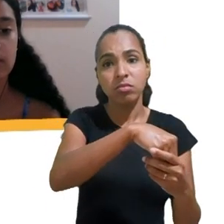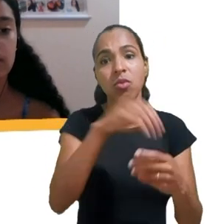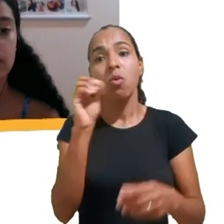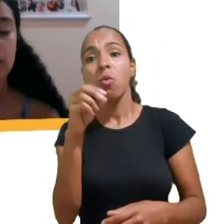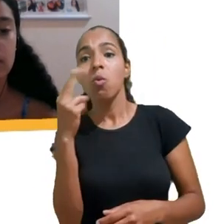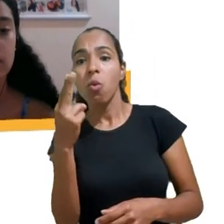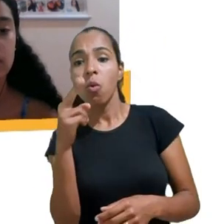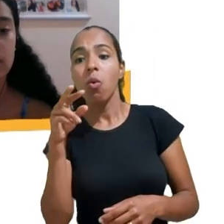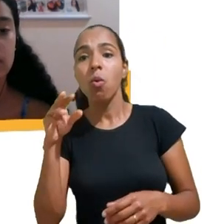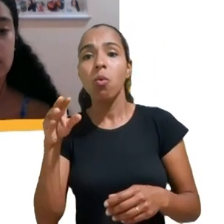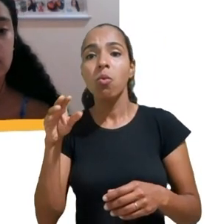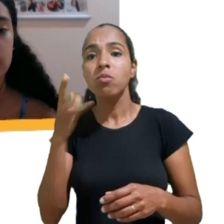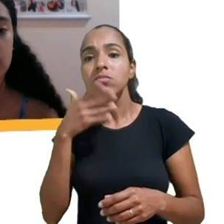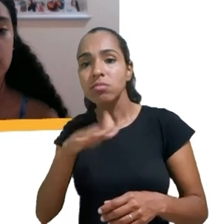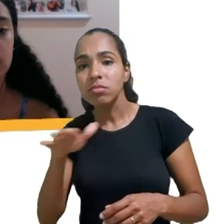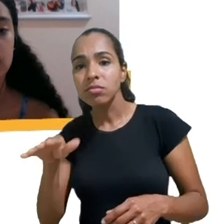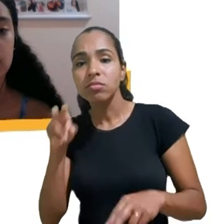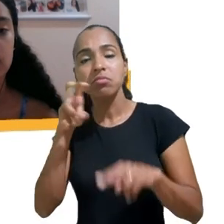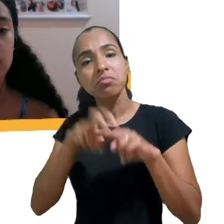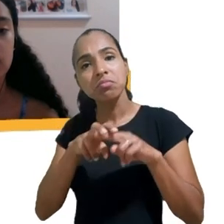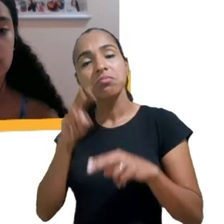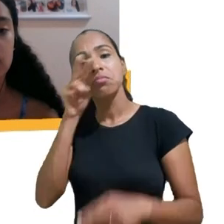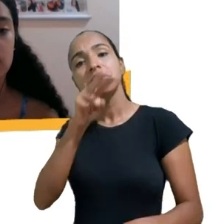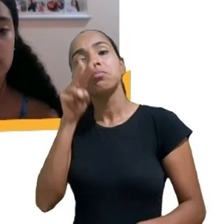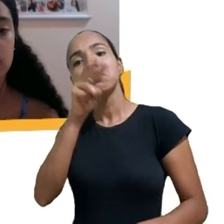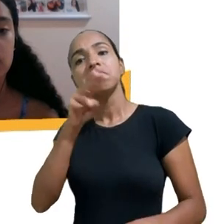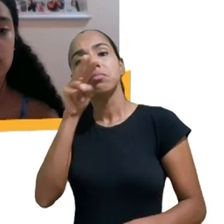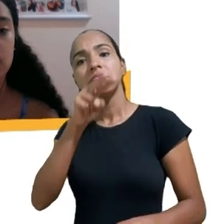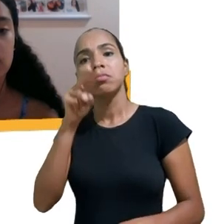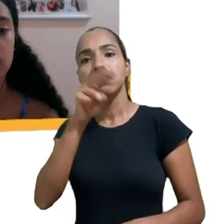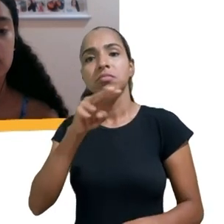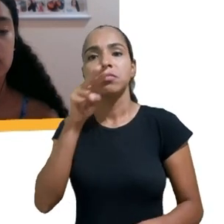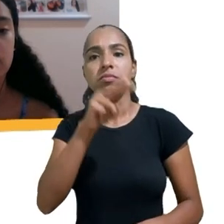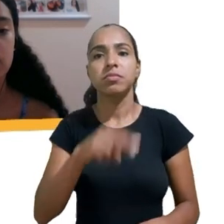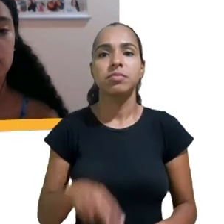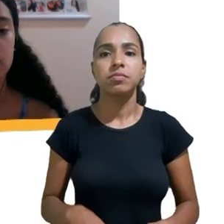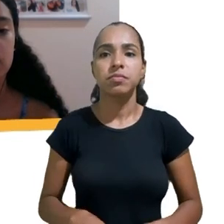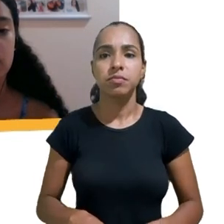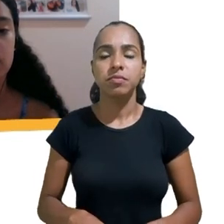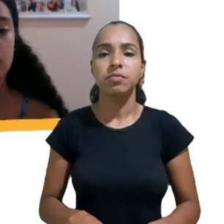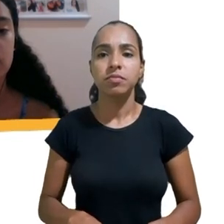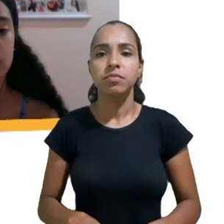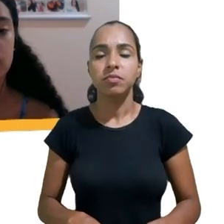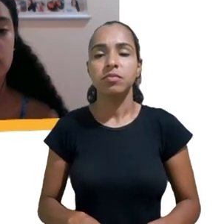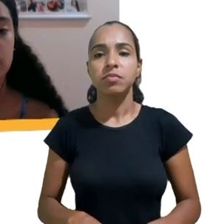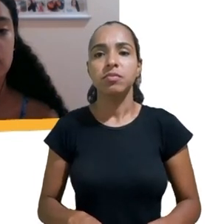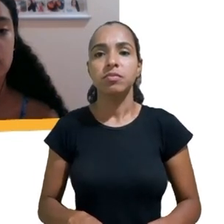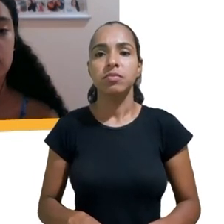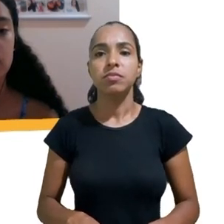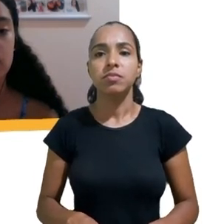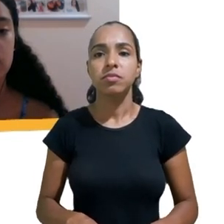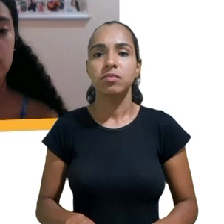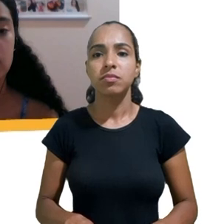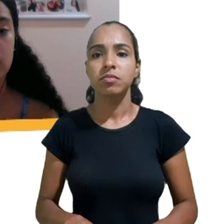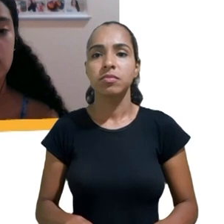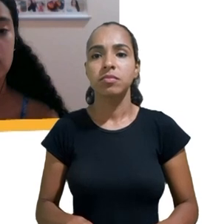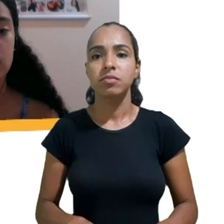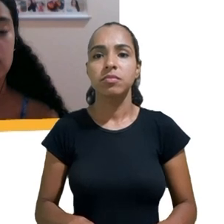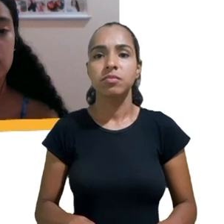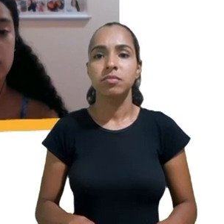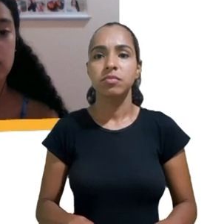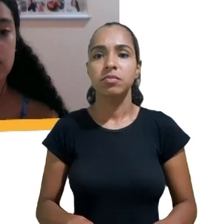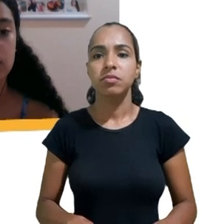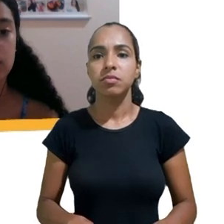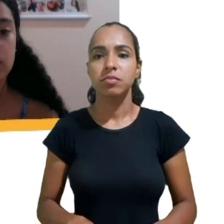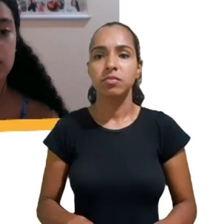possibilidades e por essas demandas e convocações. E o quanto que isso